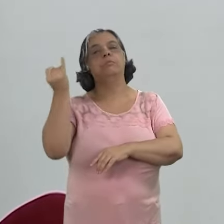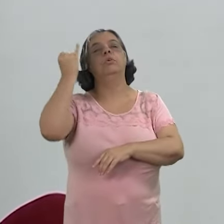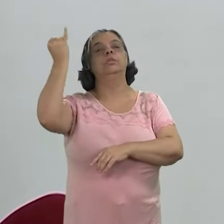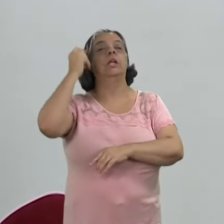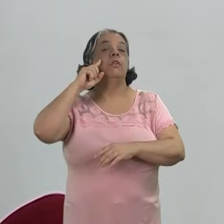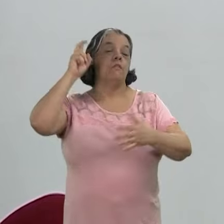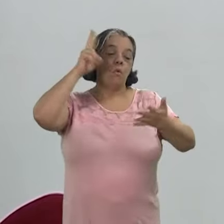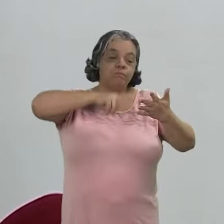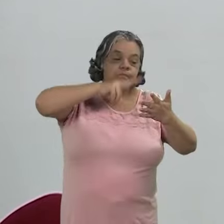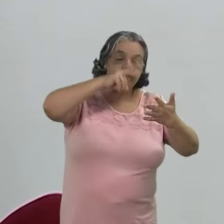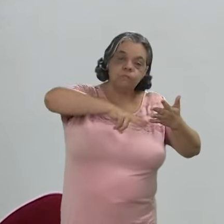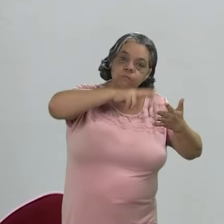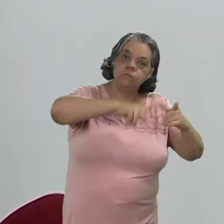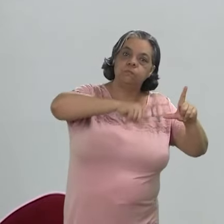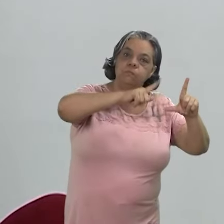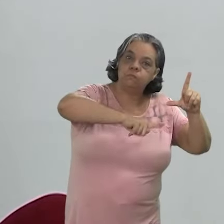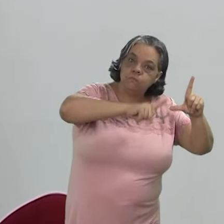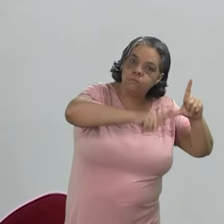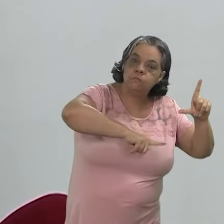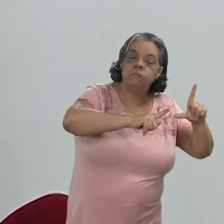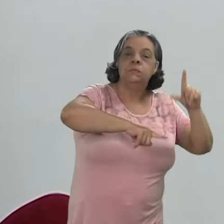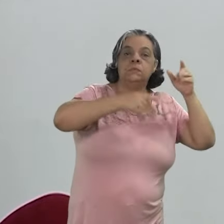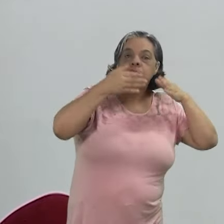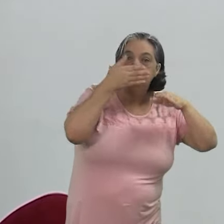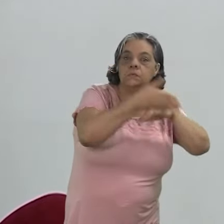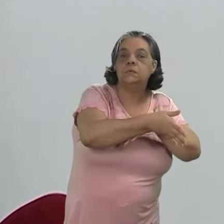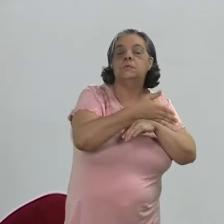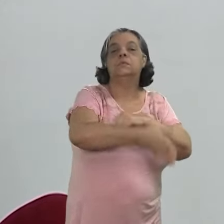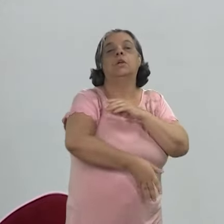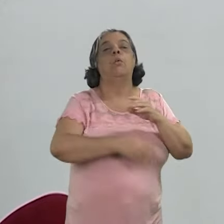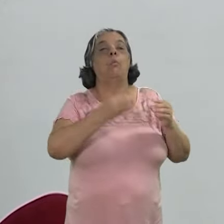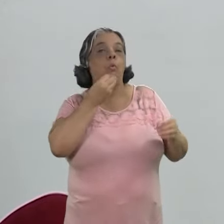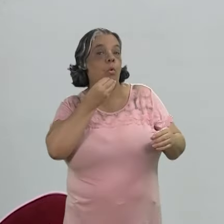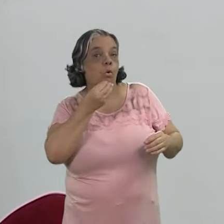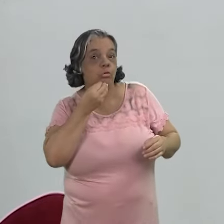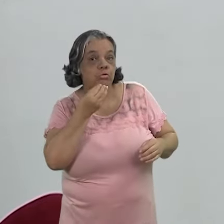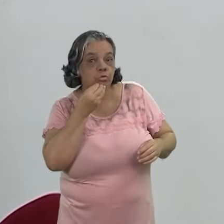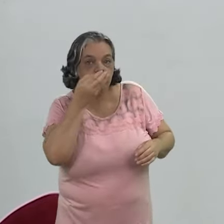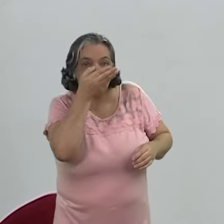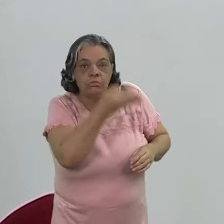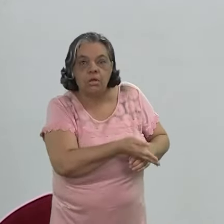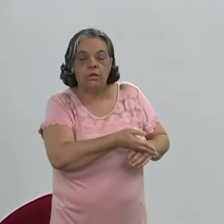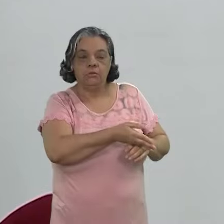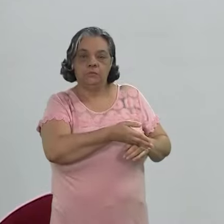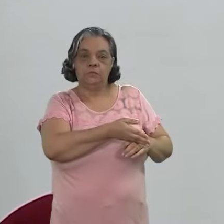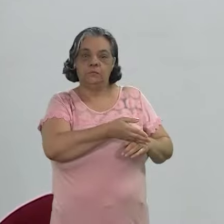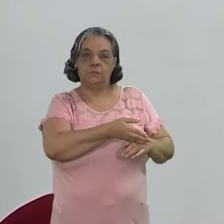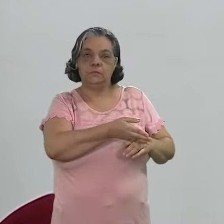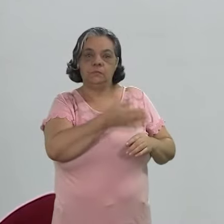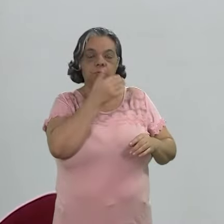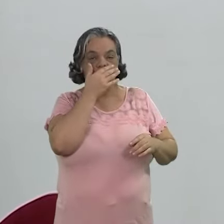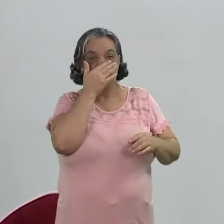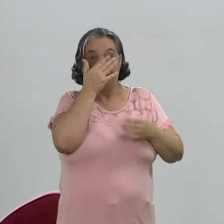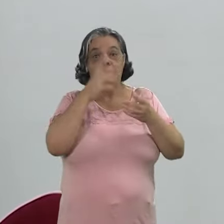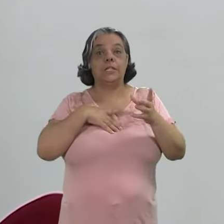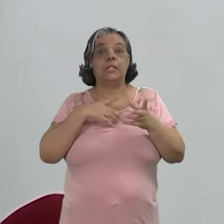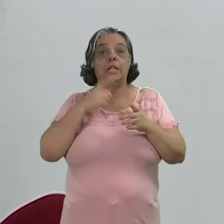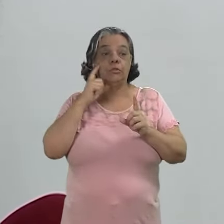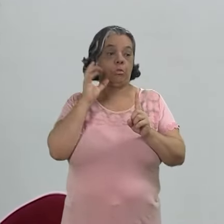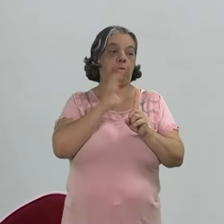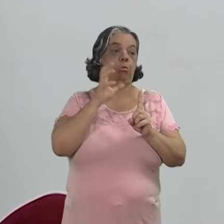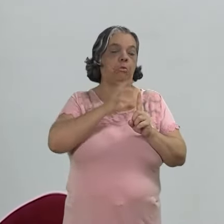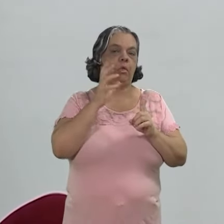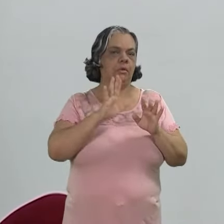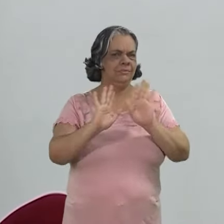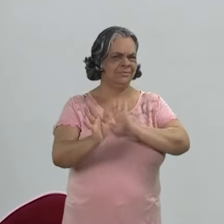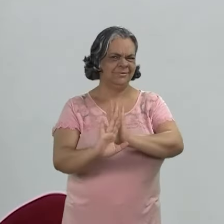vem a importância desse letramento, sabe? Tipo, oferecer para as pessoas a possibilidade de reconhecer quando estão tentando